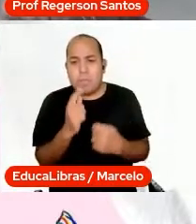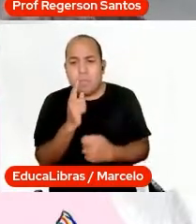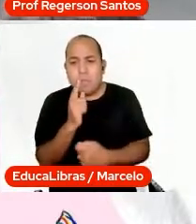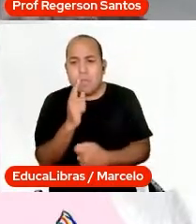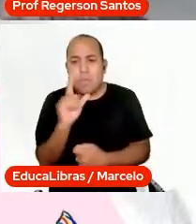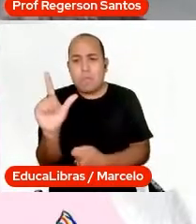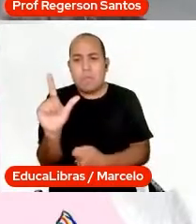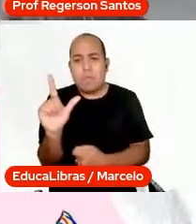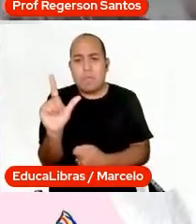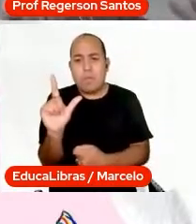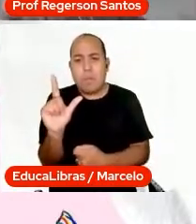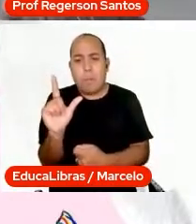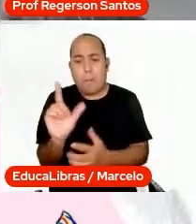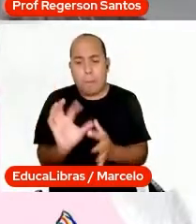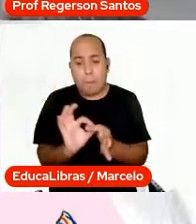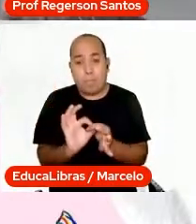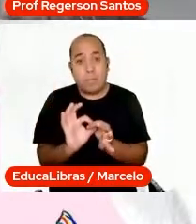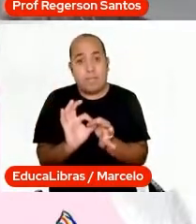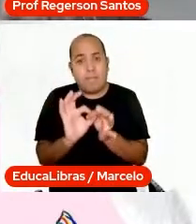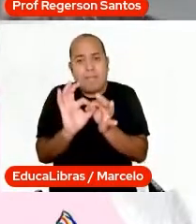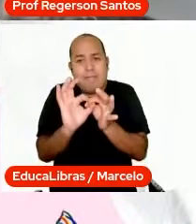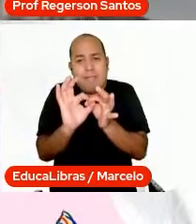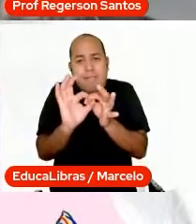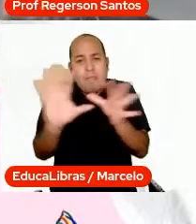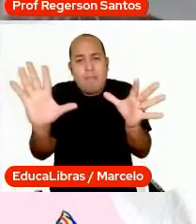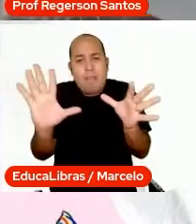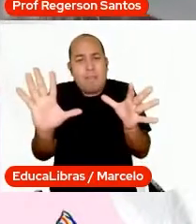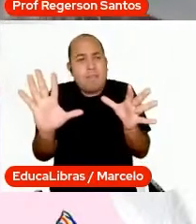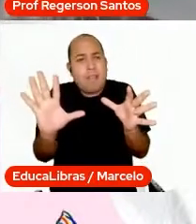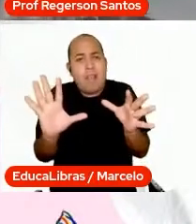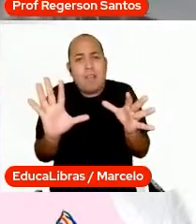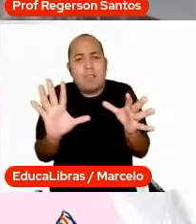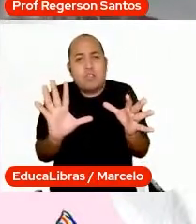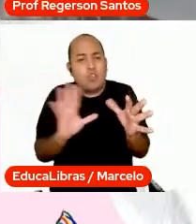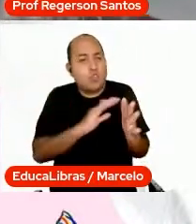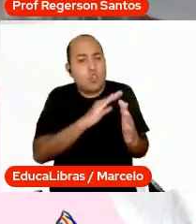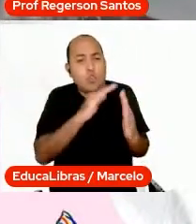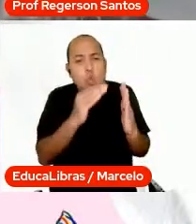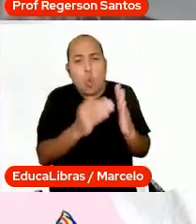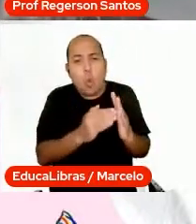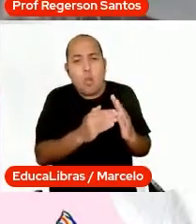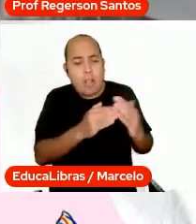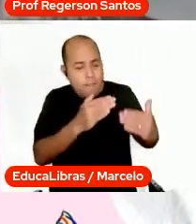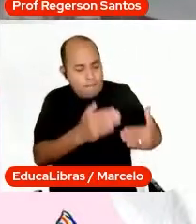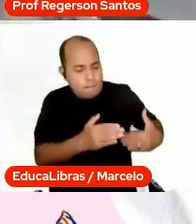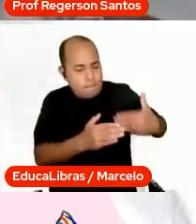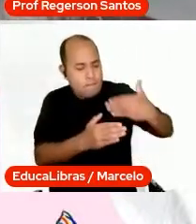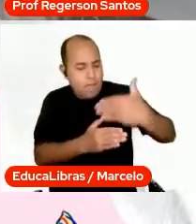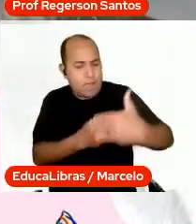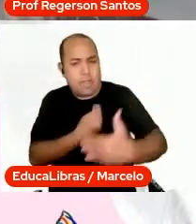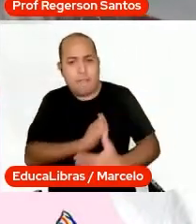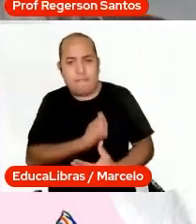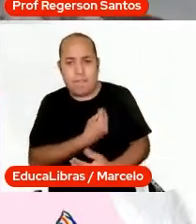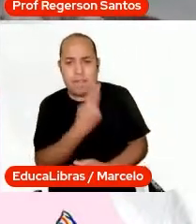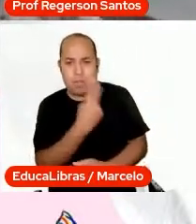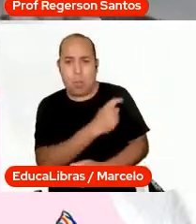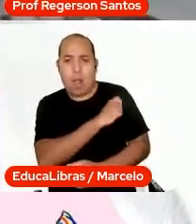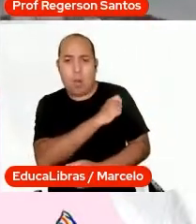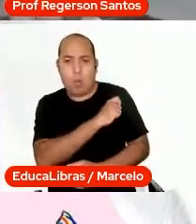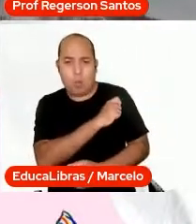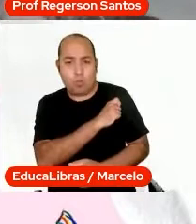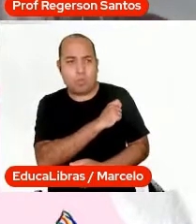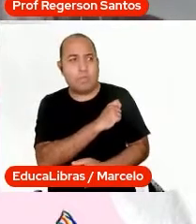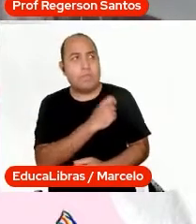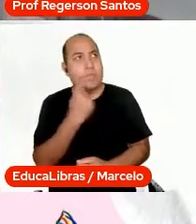a liberdade chegue durante todas as fases da vida do estudante e ela só vai ser possível se nós tivermos justiça social, se nós